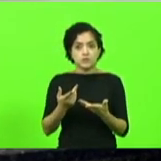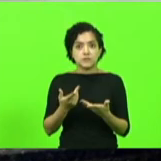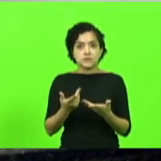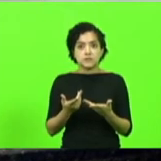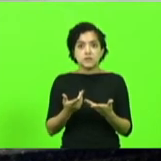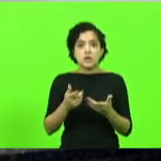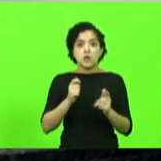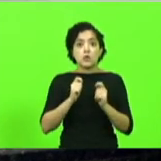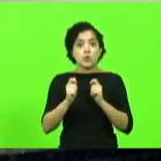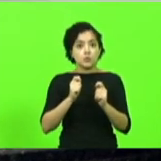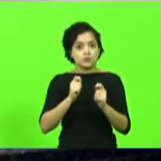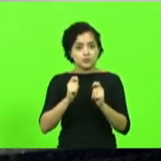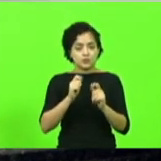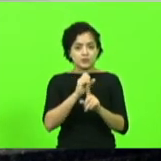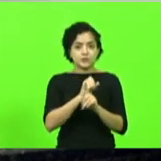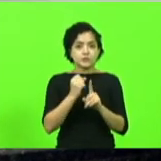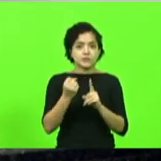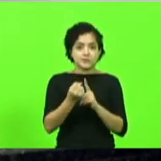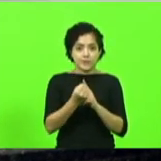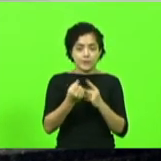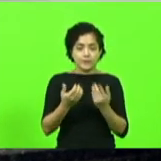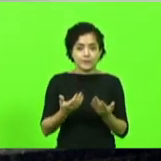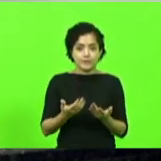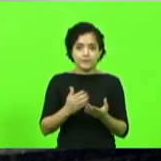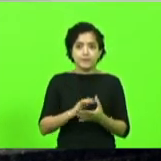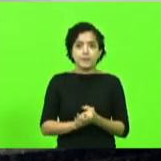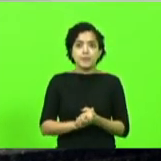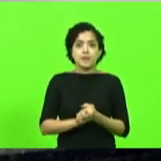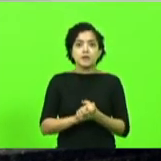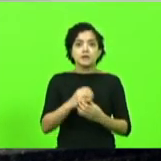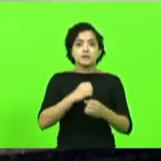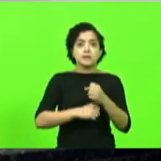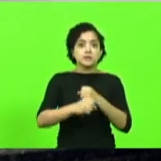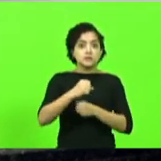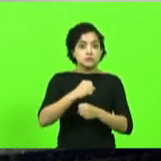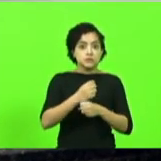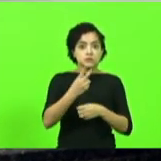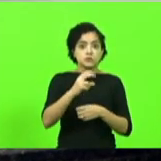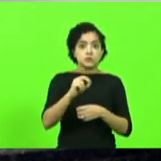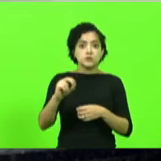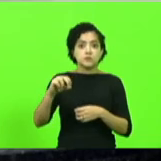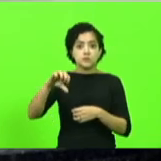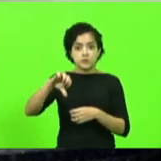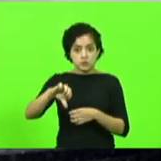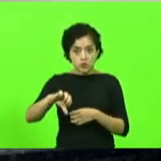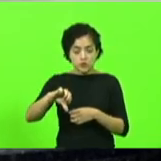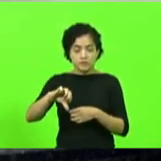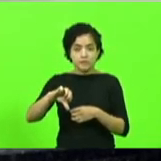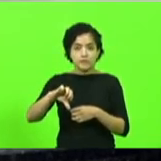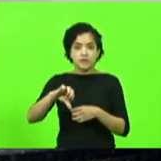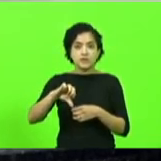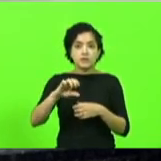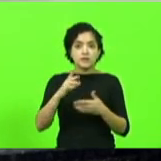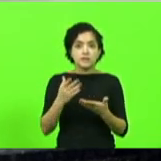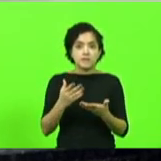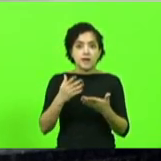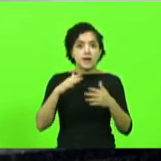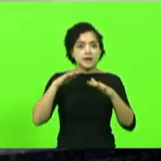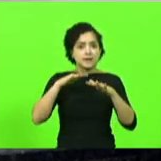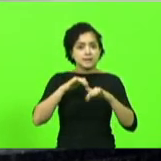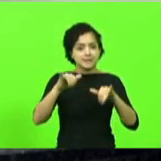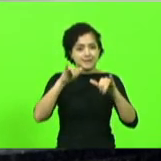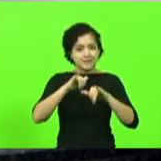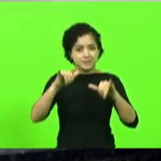controle social. Desde o ano de 2009, a MUC realiza a campanha do